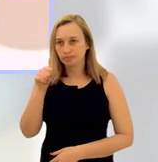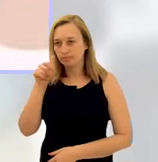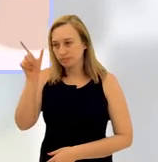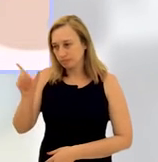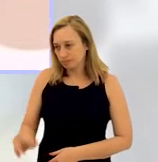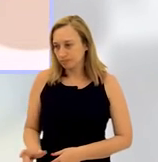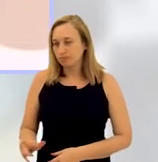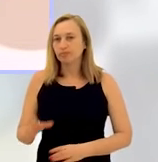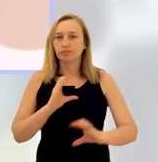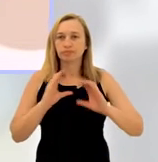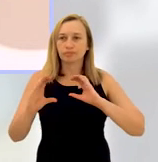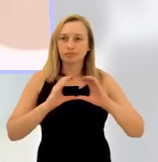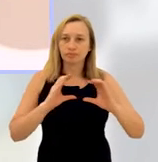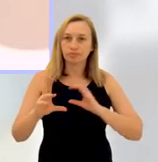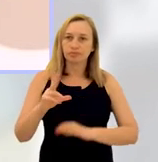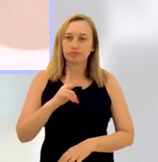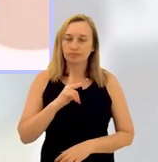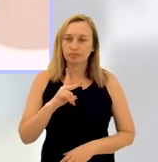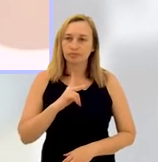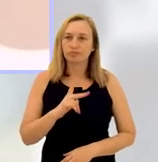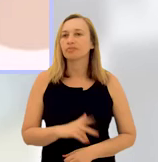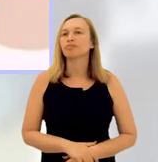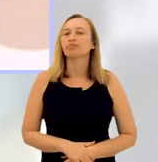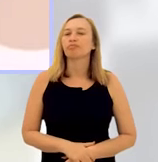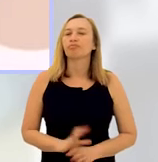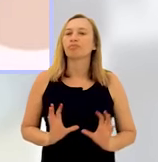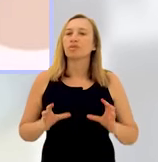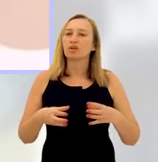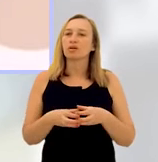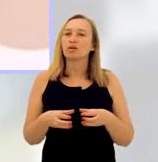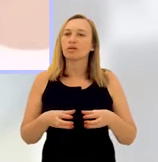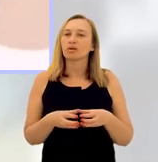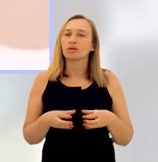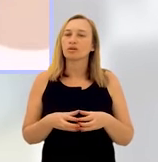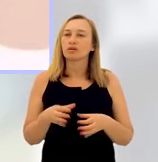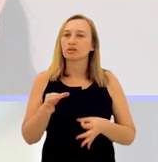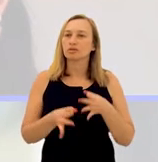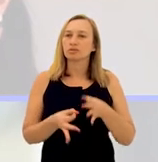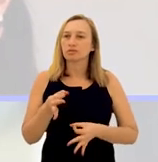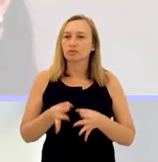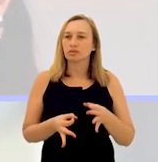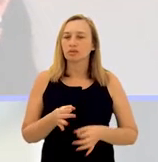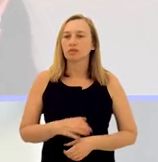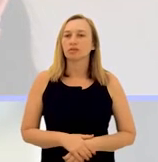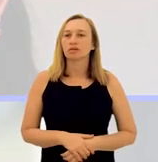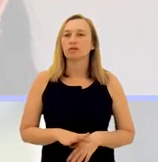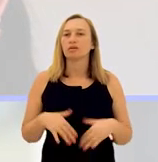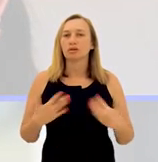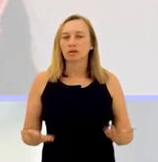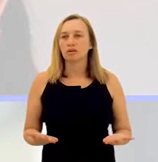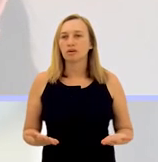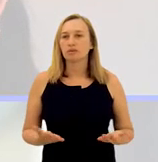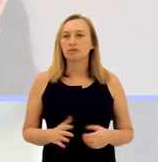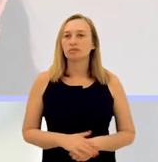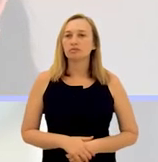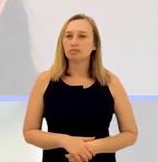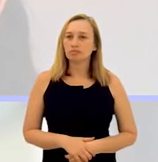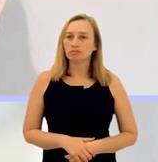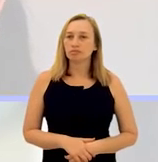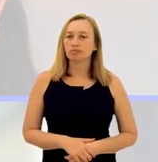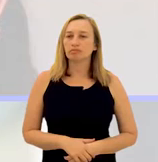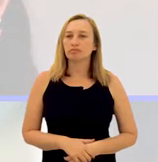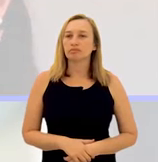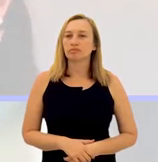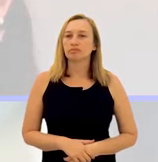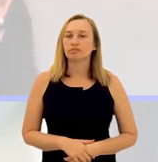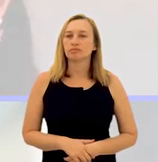com essa vítima, né? A comunicação é feita pela própria equipe, né? Da juíza ou do juiz. Então, essa parte